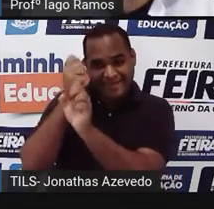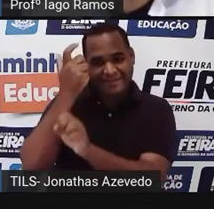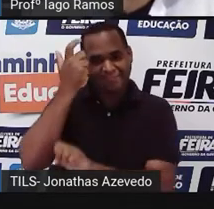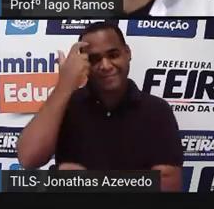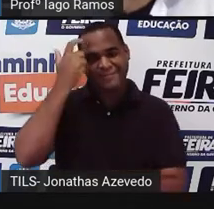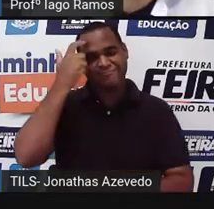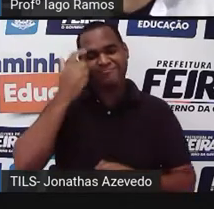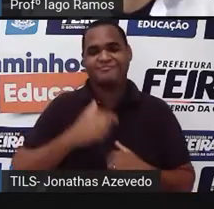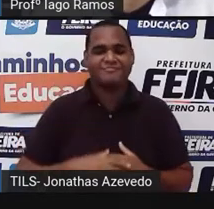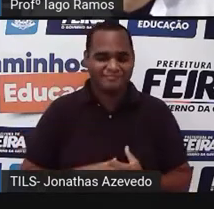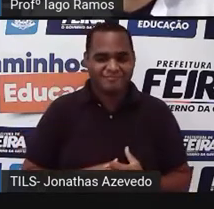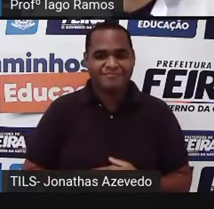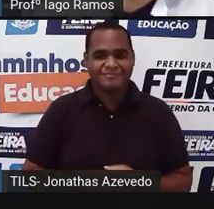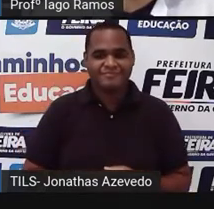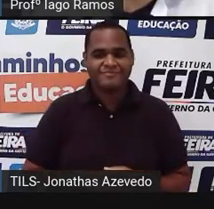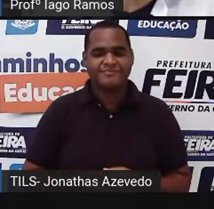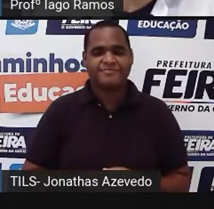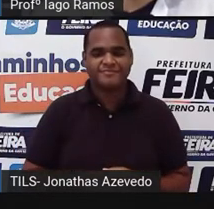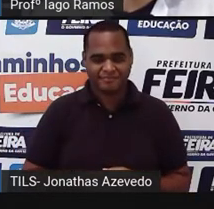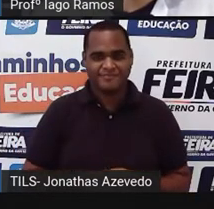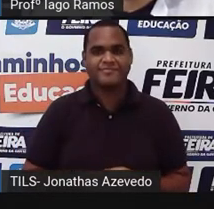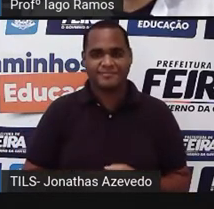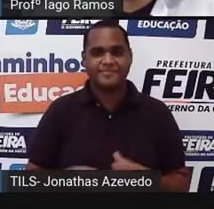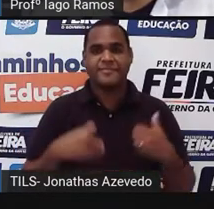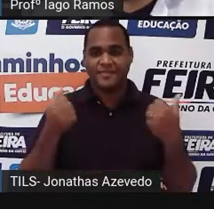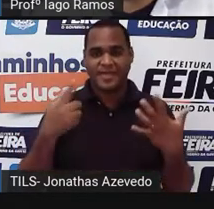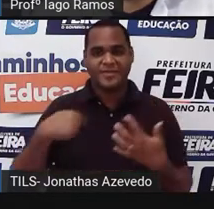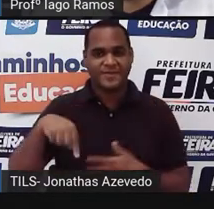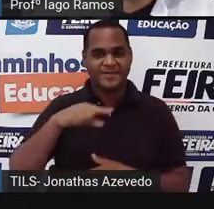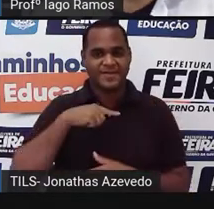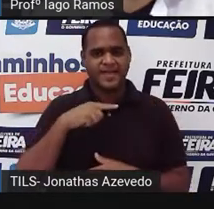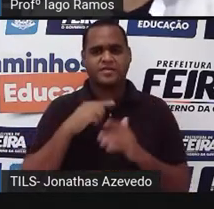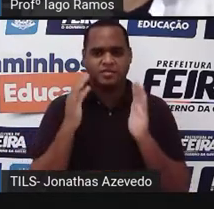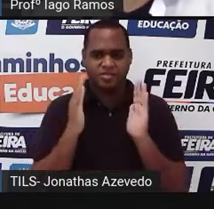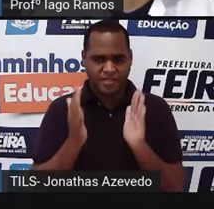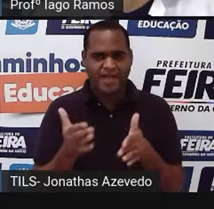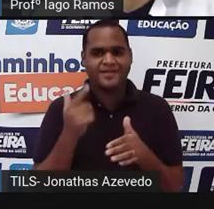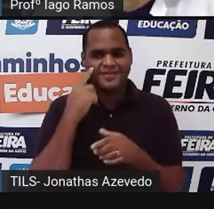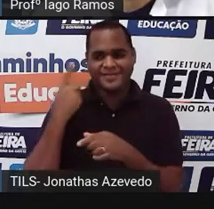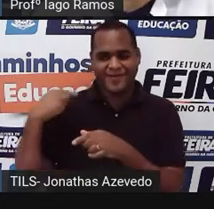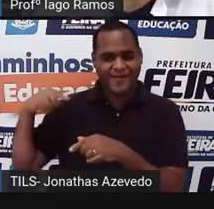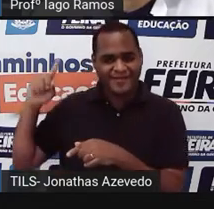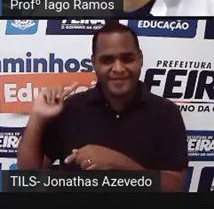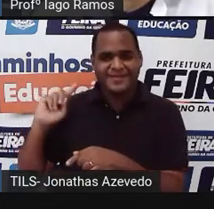a gente já viu na aula anterior, tá?